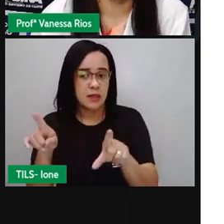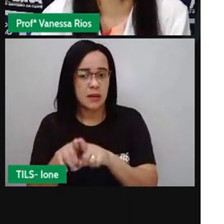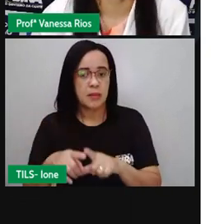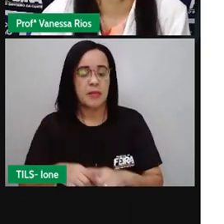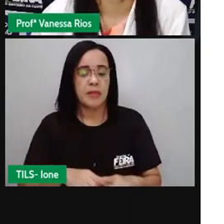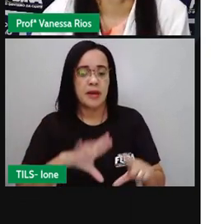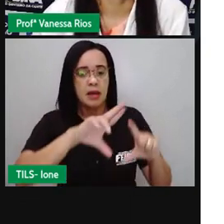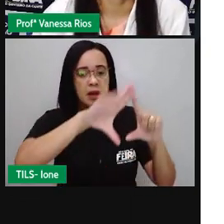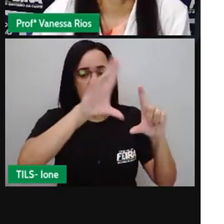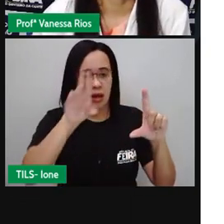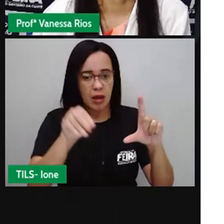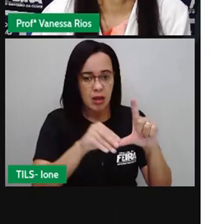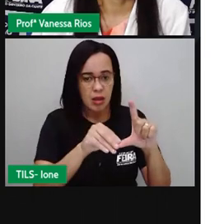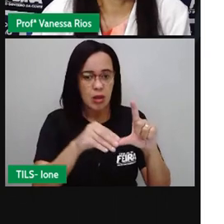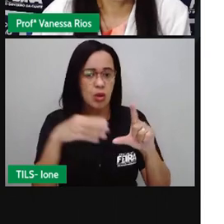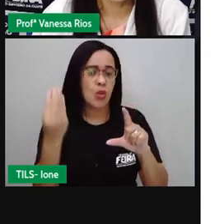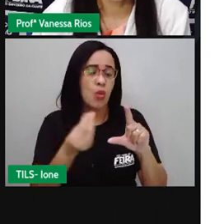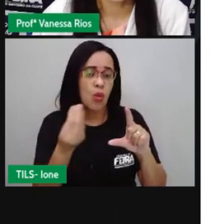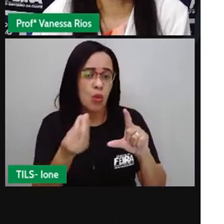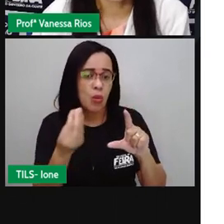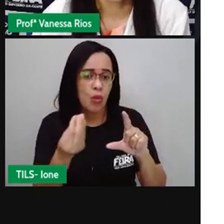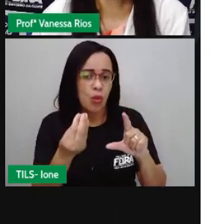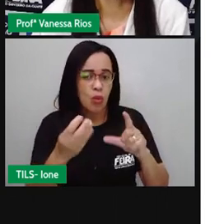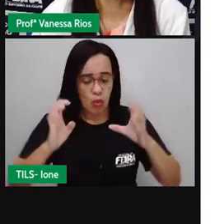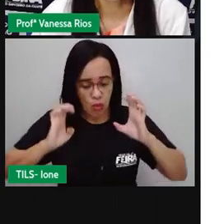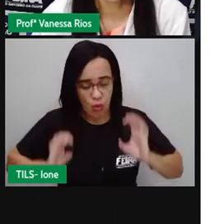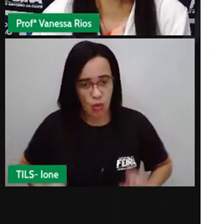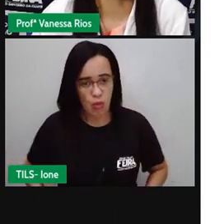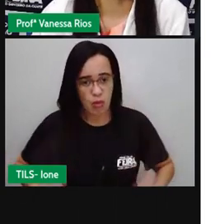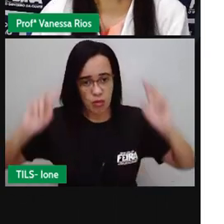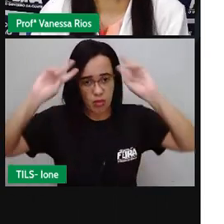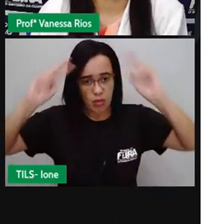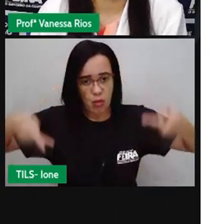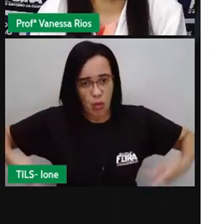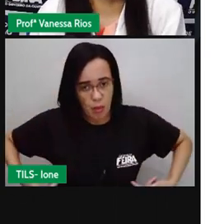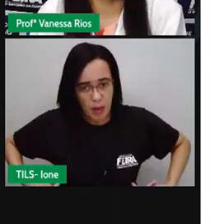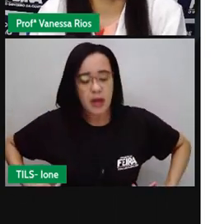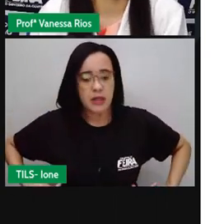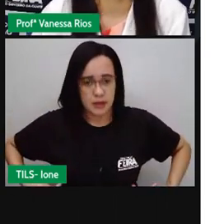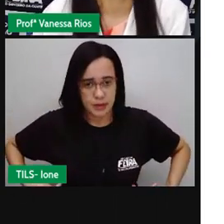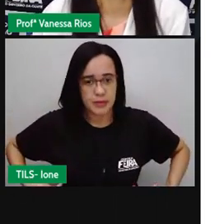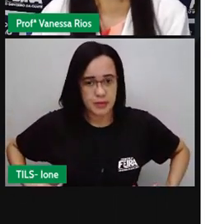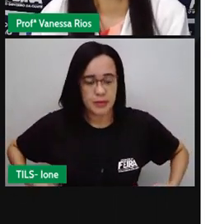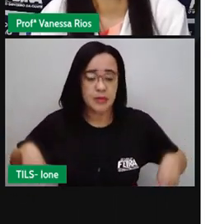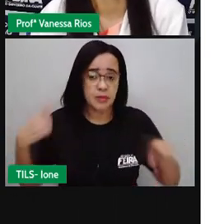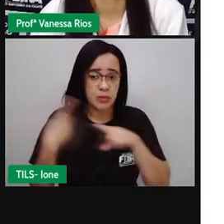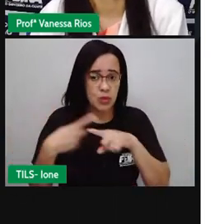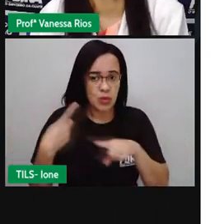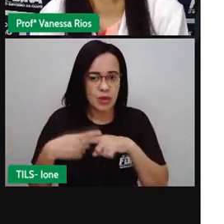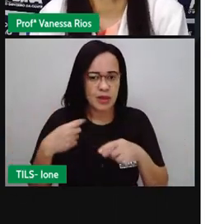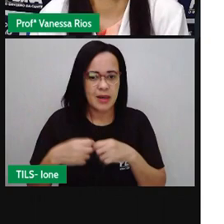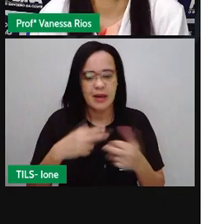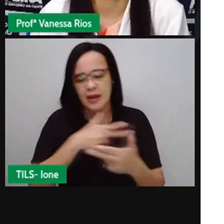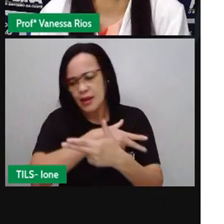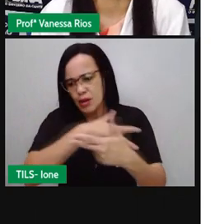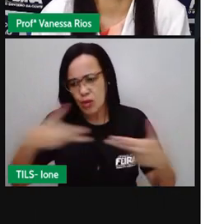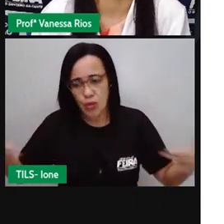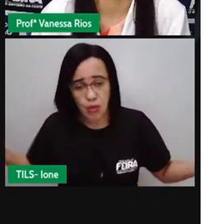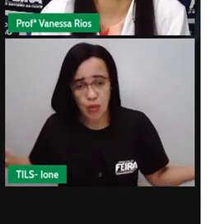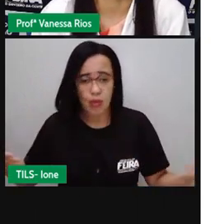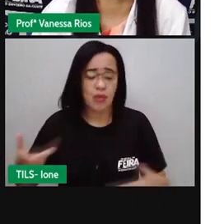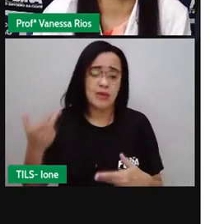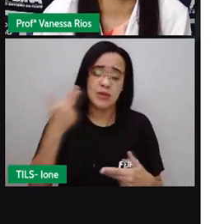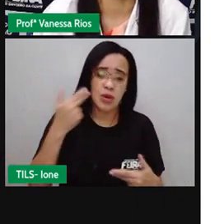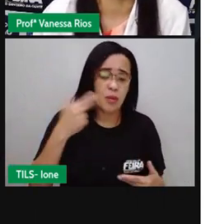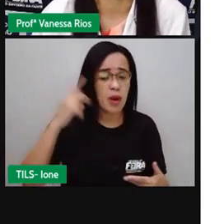humano ambos abordam cenas do cotidiano então a gente já identificou que isso se